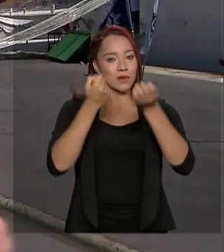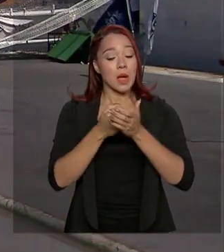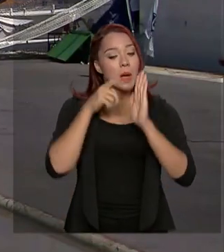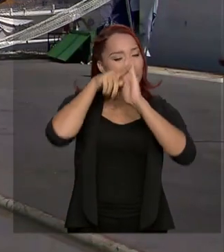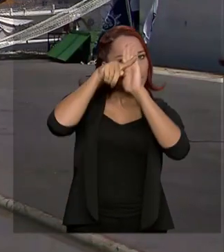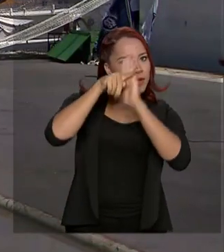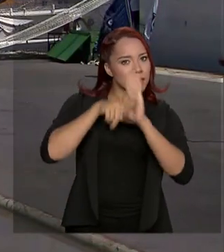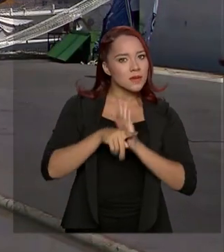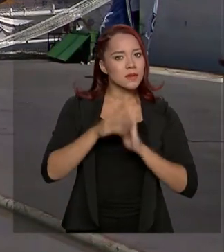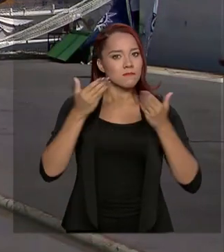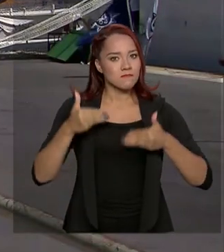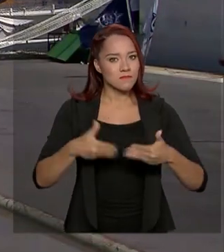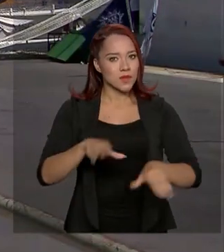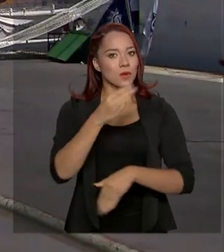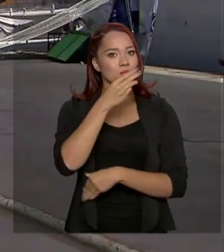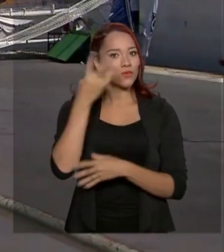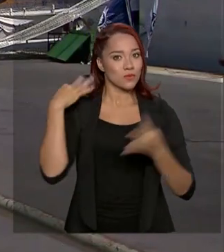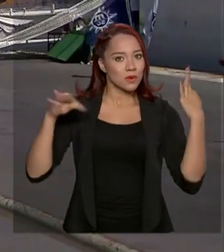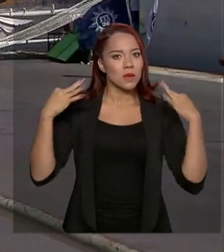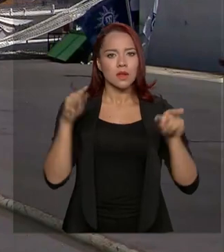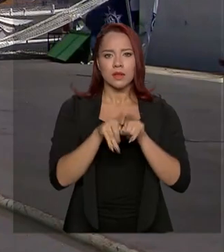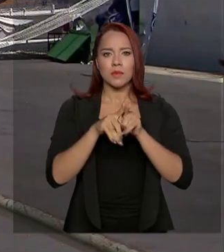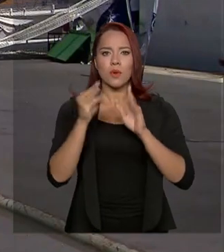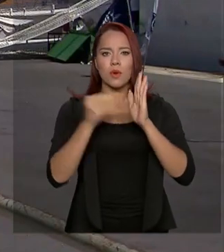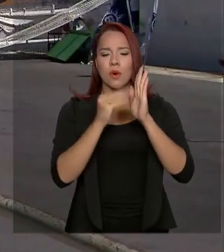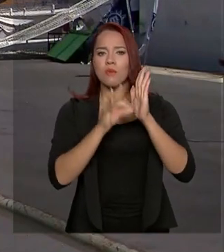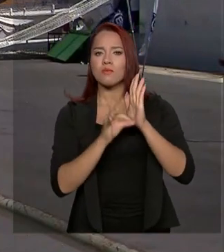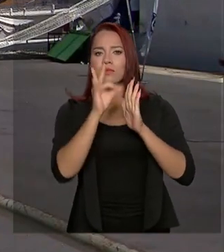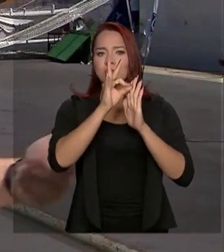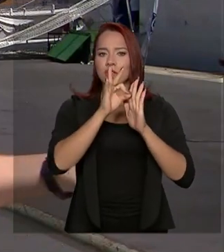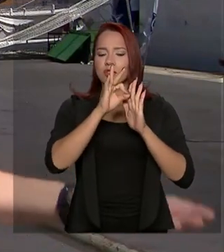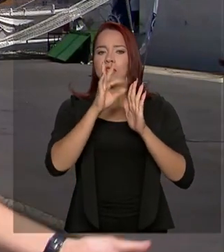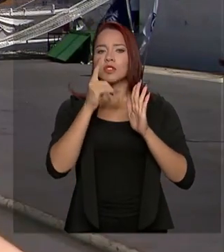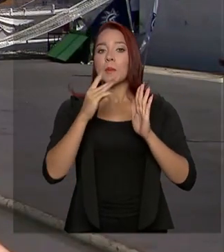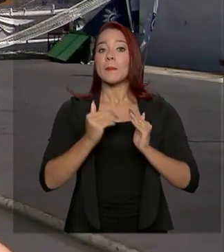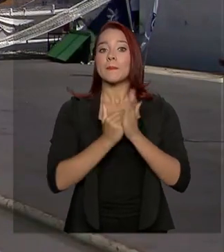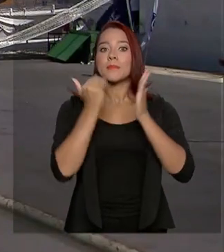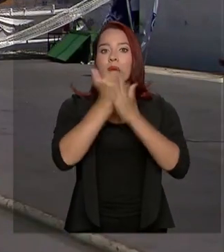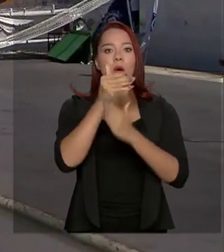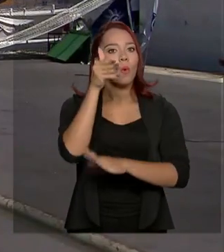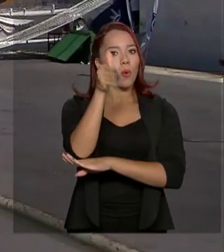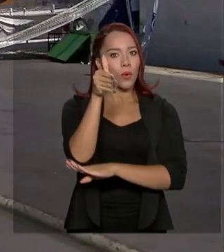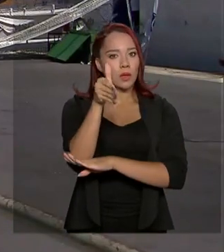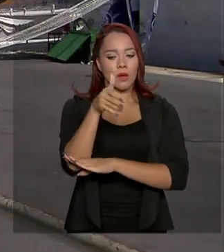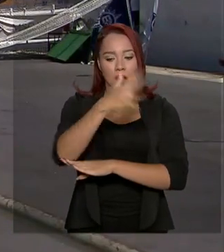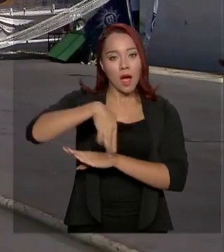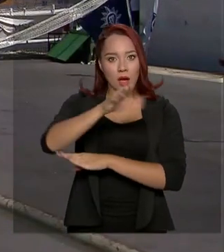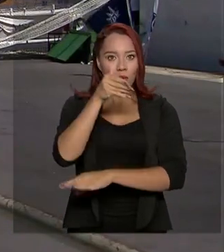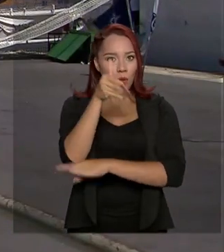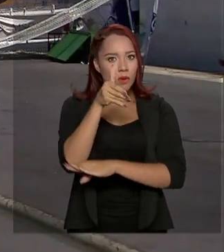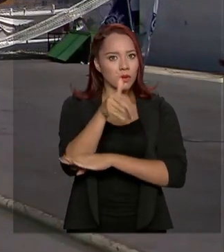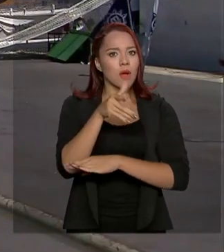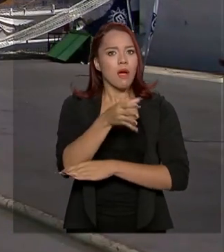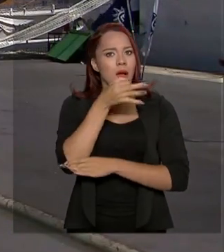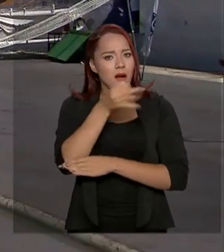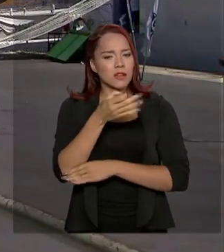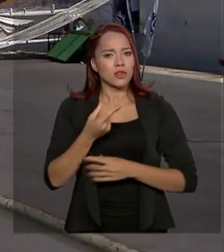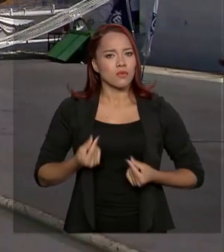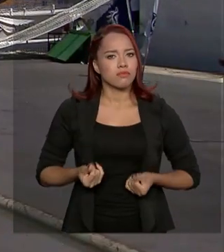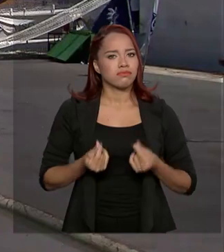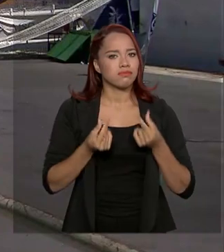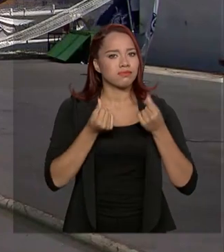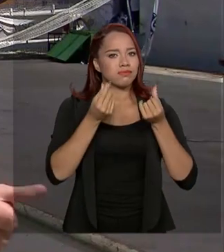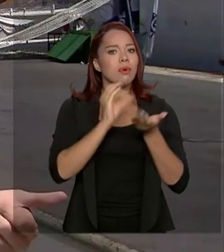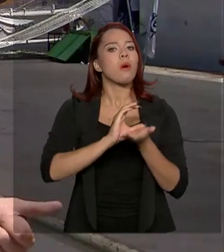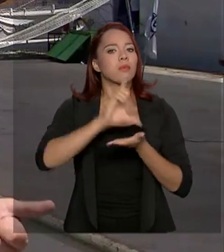pesquisa do Ministério do Turismo também apontou um índice de confiança entre os hotéis. O setor hoteleiro acredita que o faturamento vai